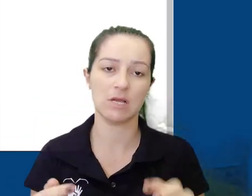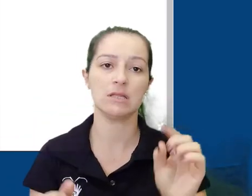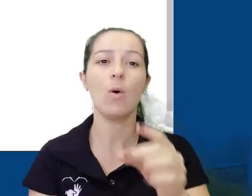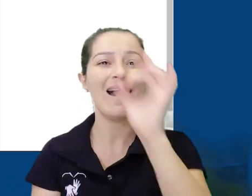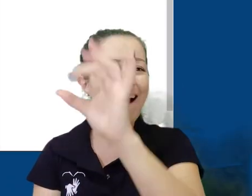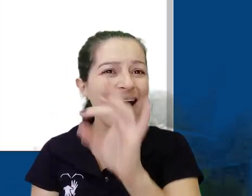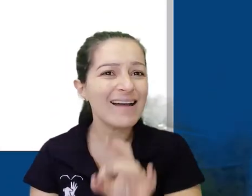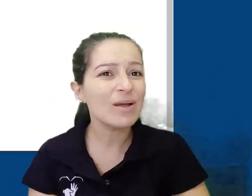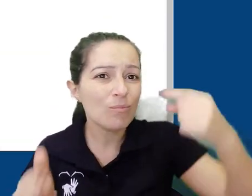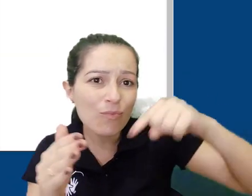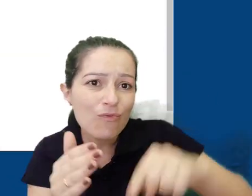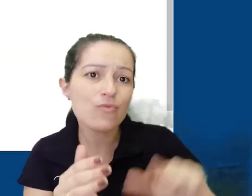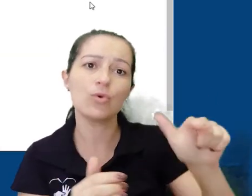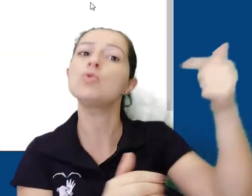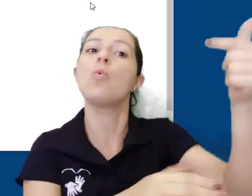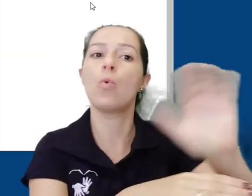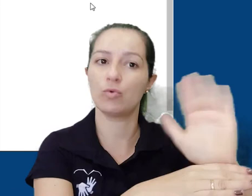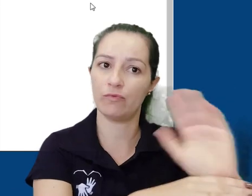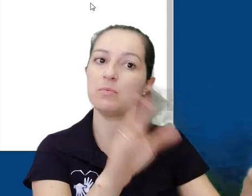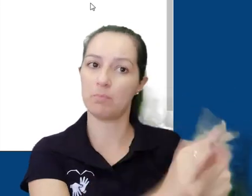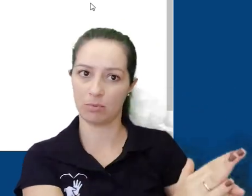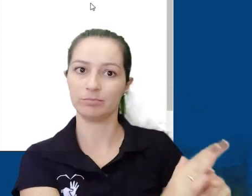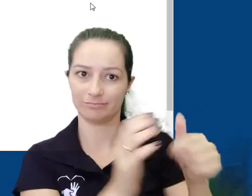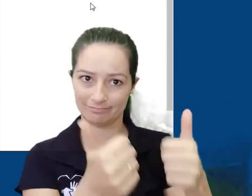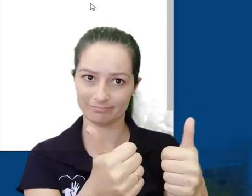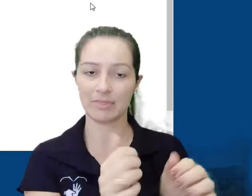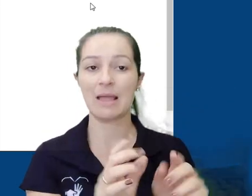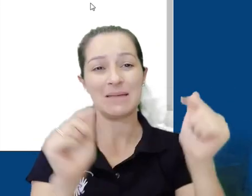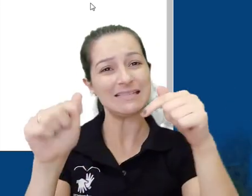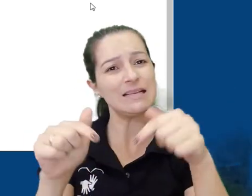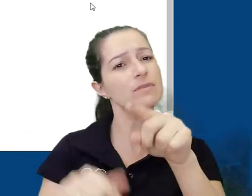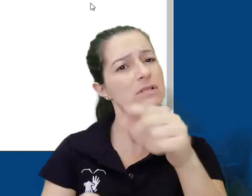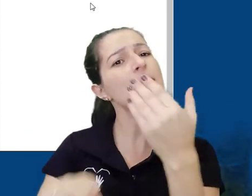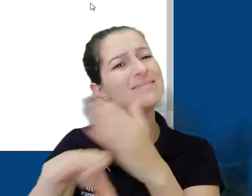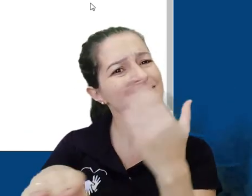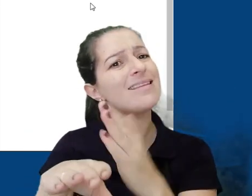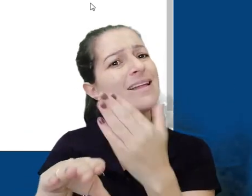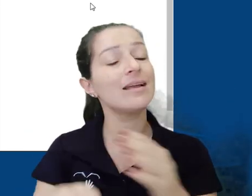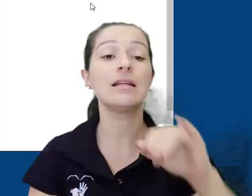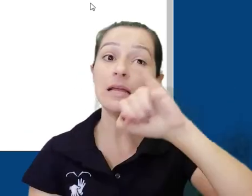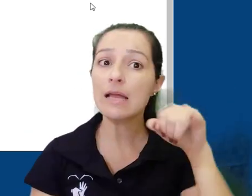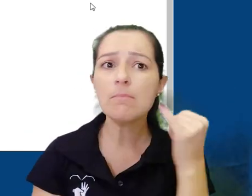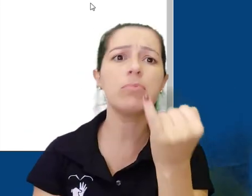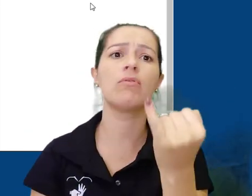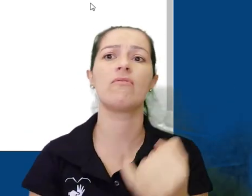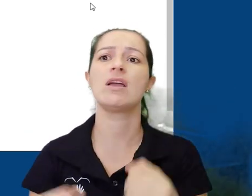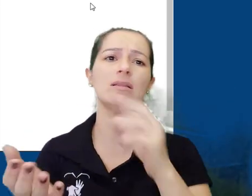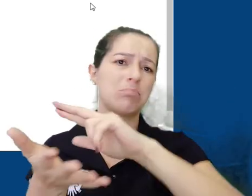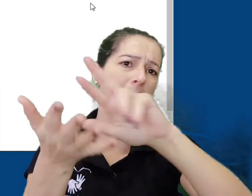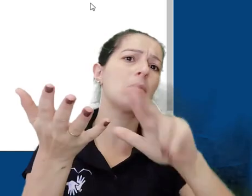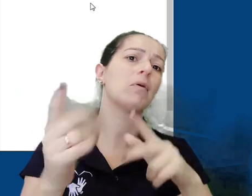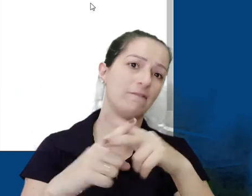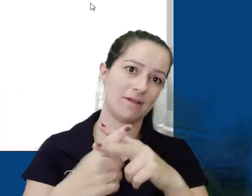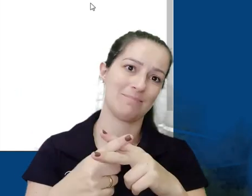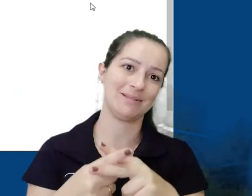Vamos deixar para explorar cada ferramenta mais a fundo em vídeos específicos. Mas ainda assim, explorem vocês também e aproveitem as